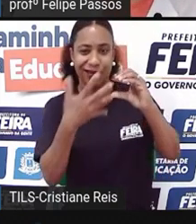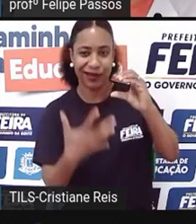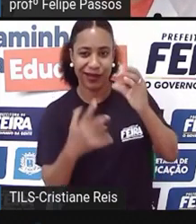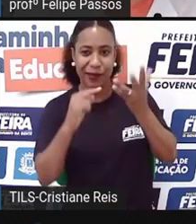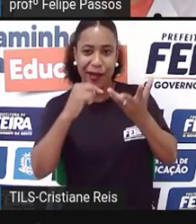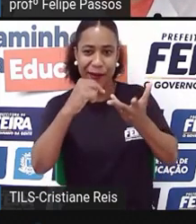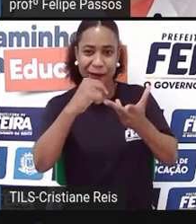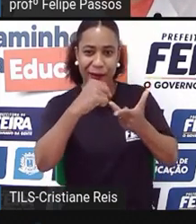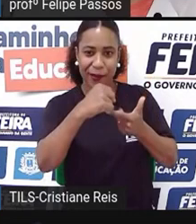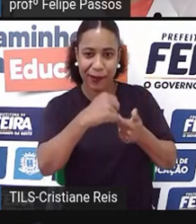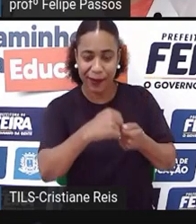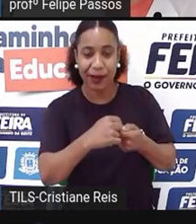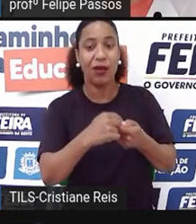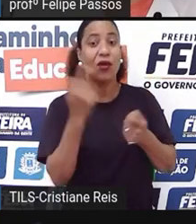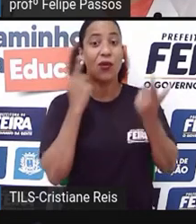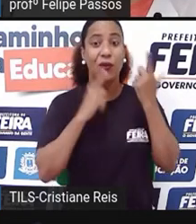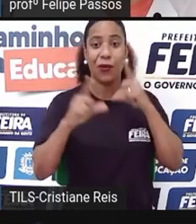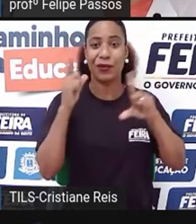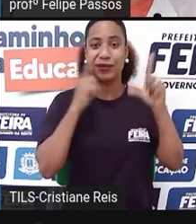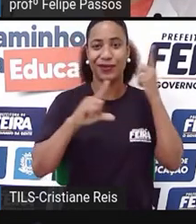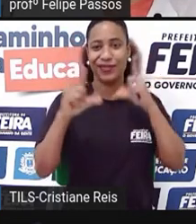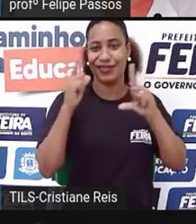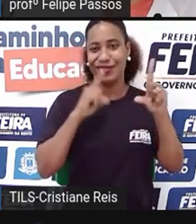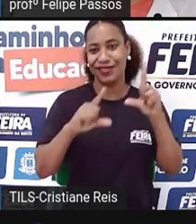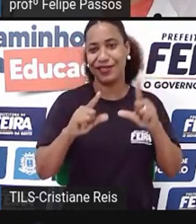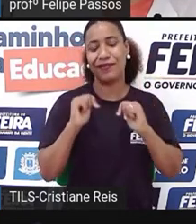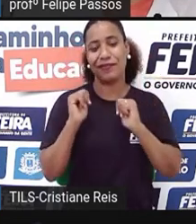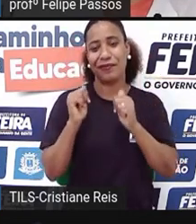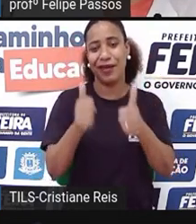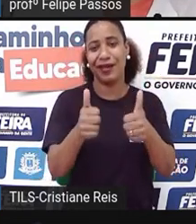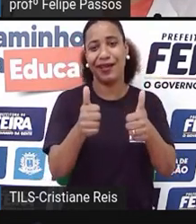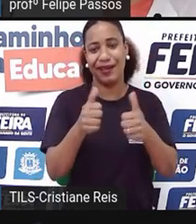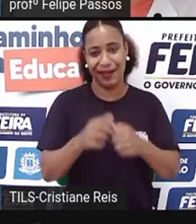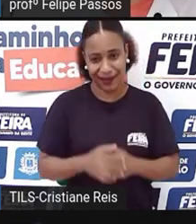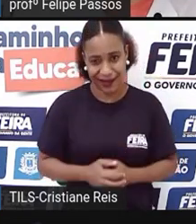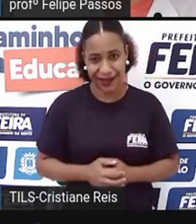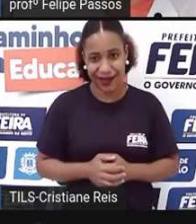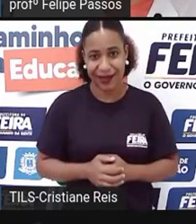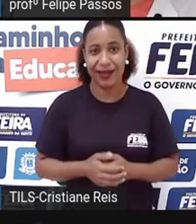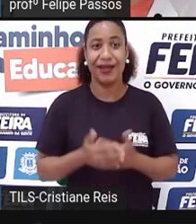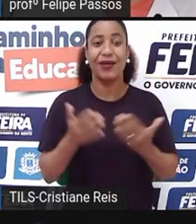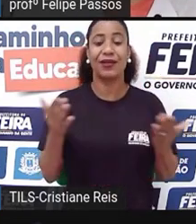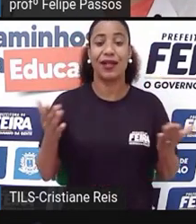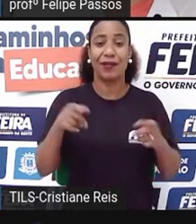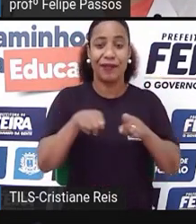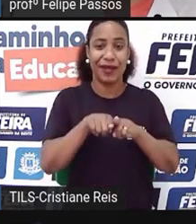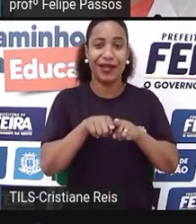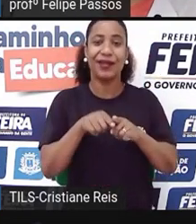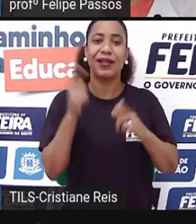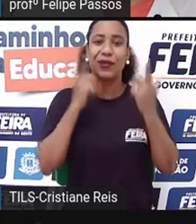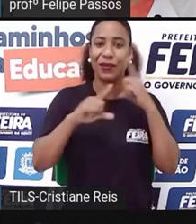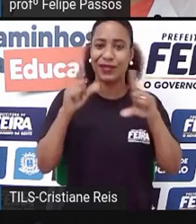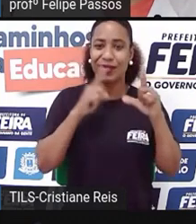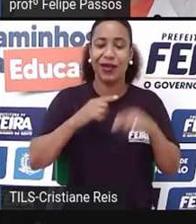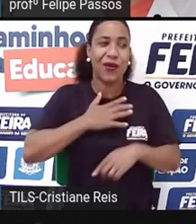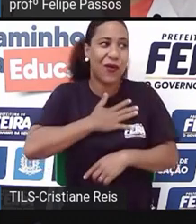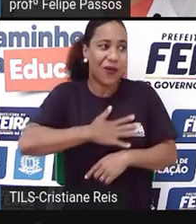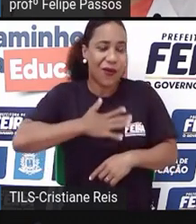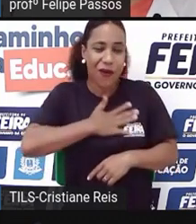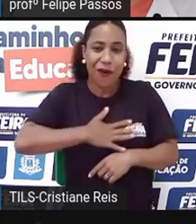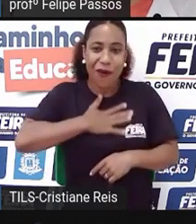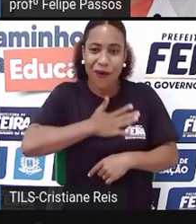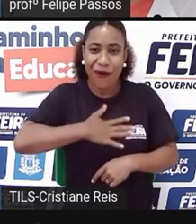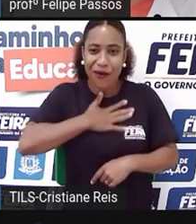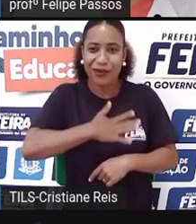essa atividade empreendedora, traga para ele um retorno positivo e seja algo prazeroso e transformador, como nós temos muitos